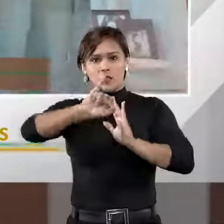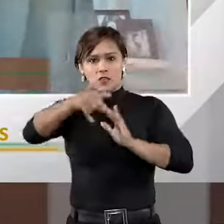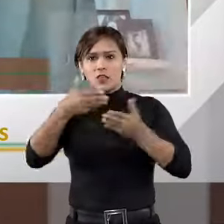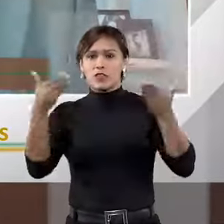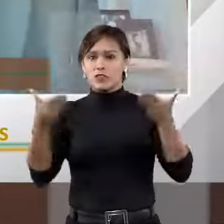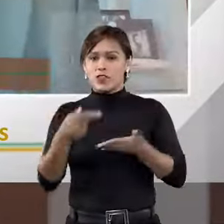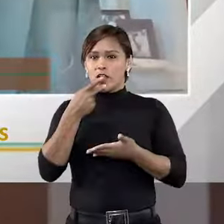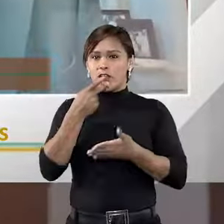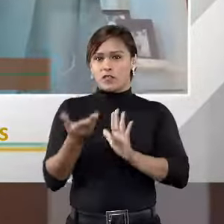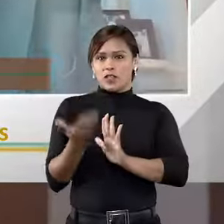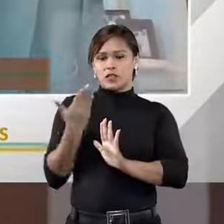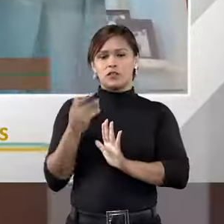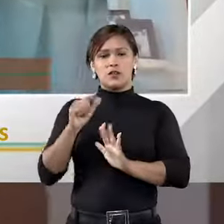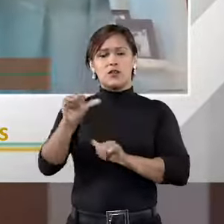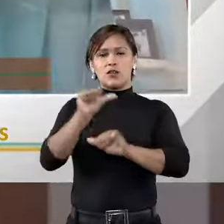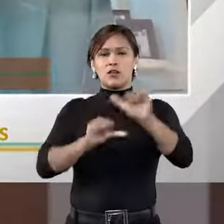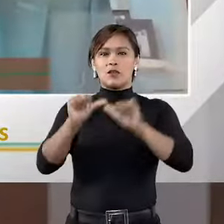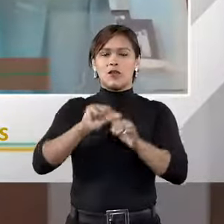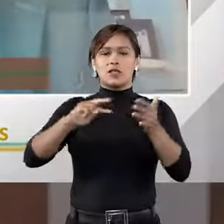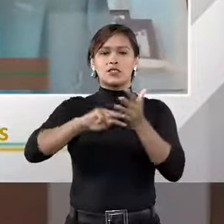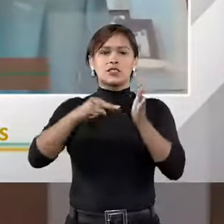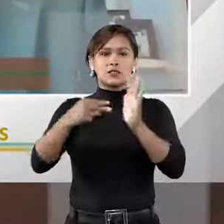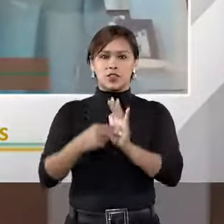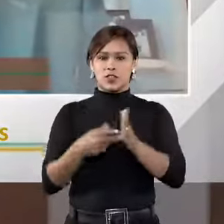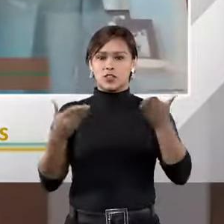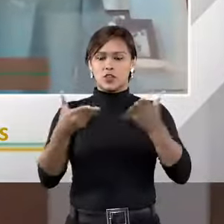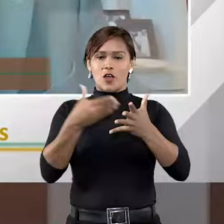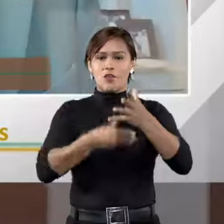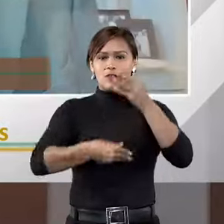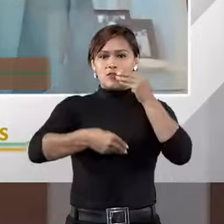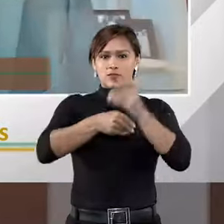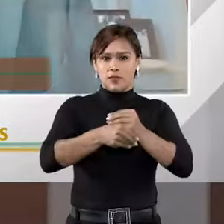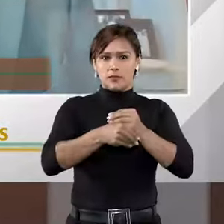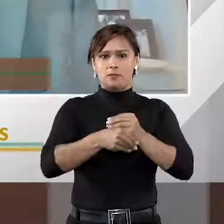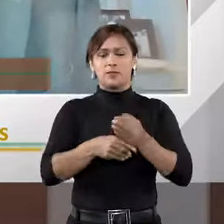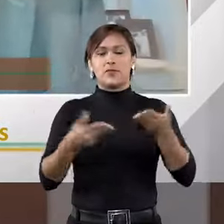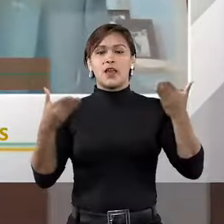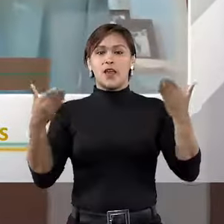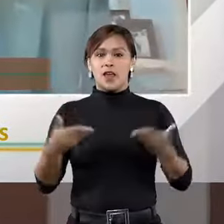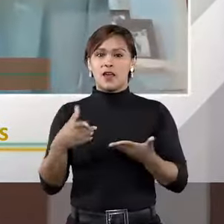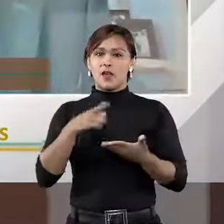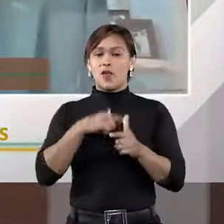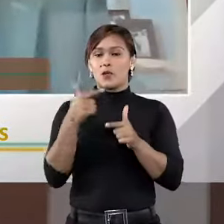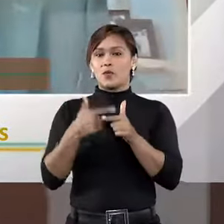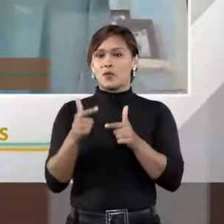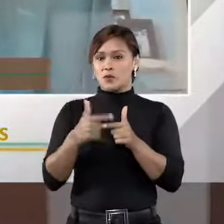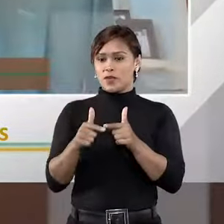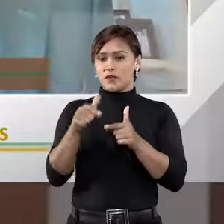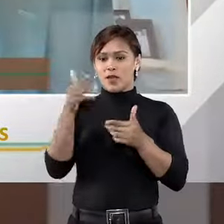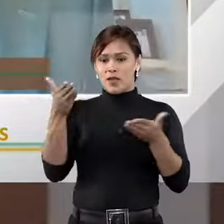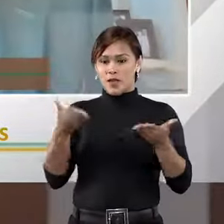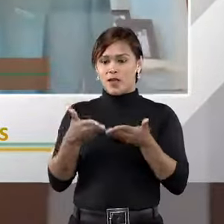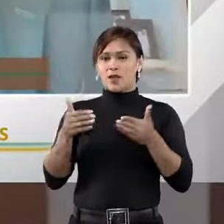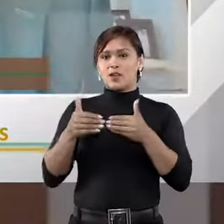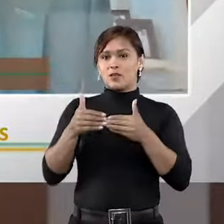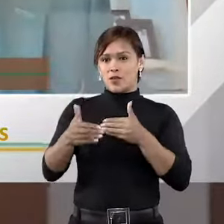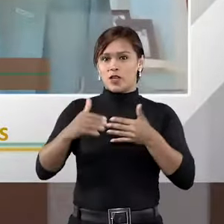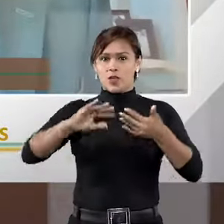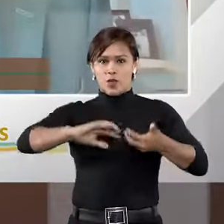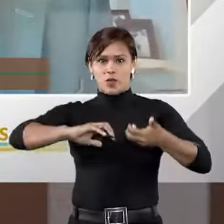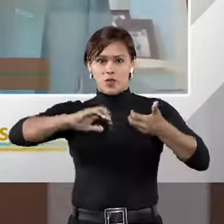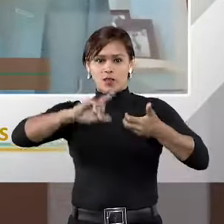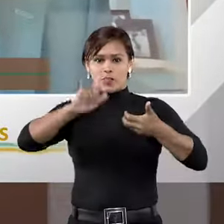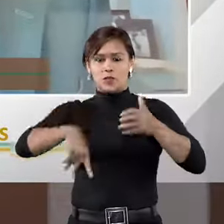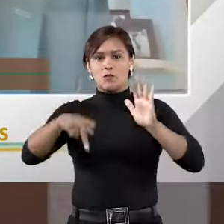antes. Então, não foi uma mudança significativa aquela. Agora, aí é que vem o problema, agora tramita no Congresso